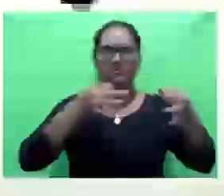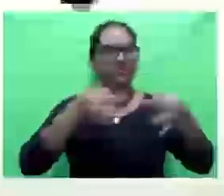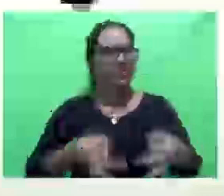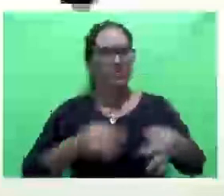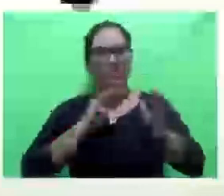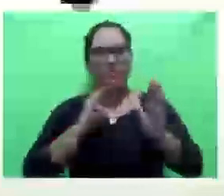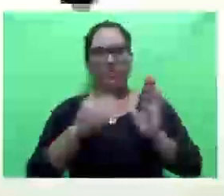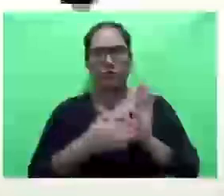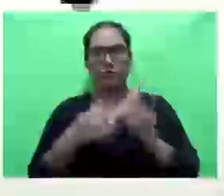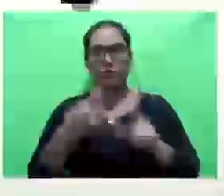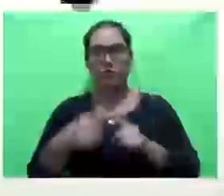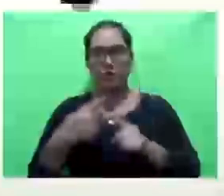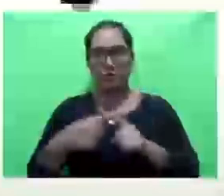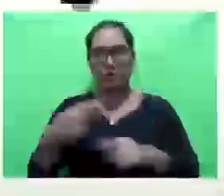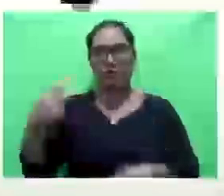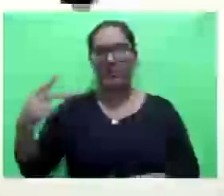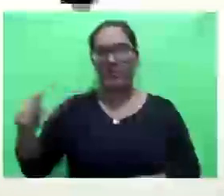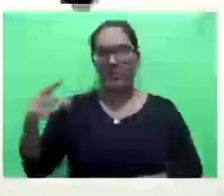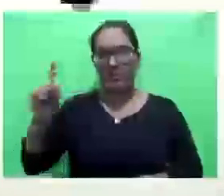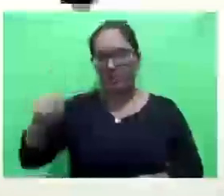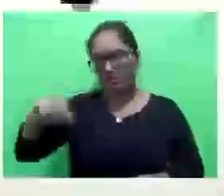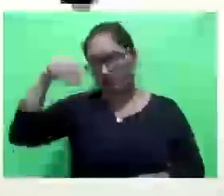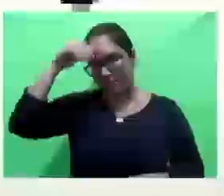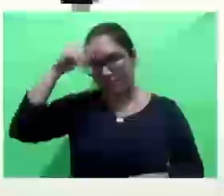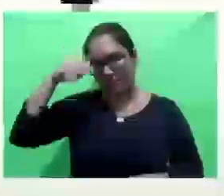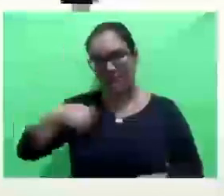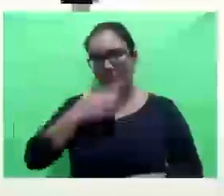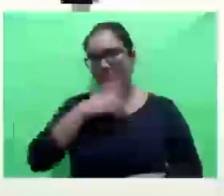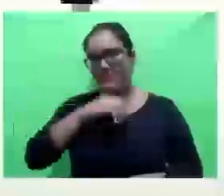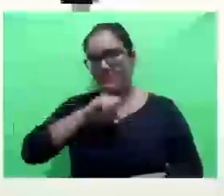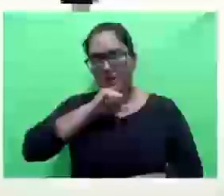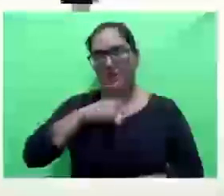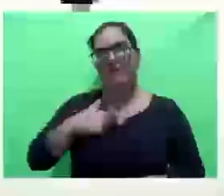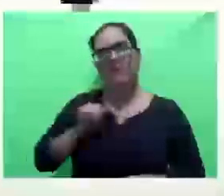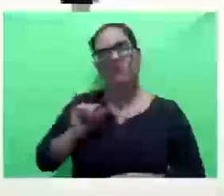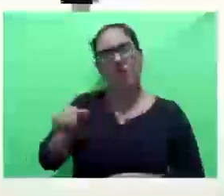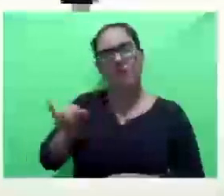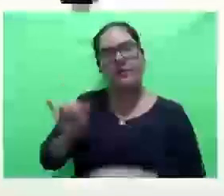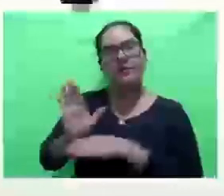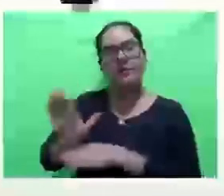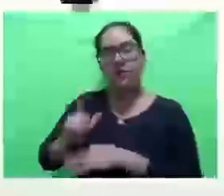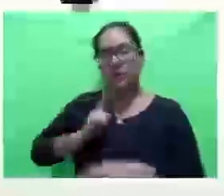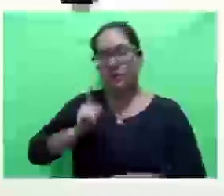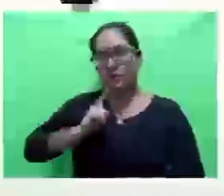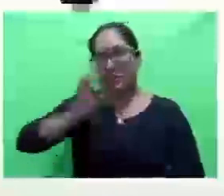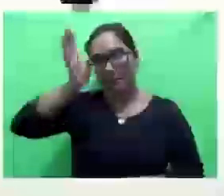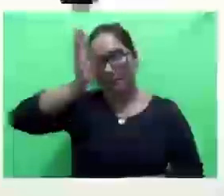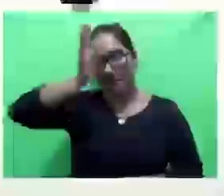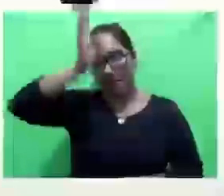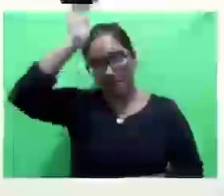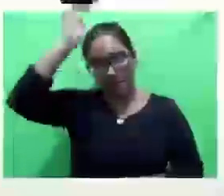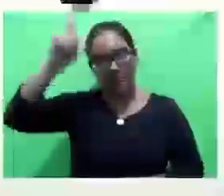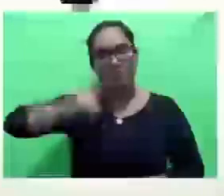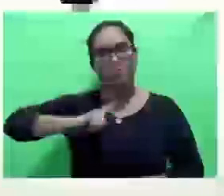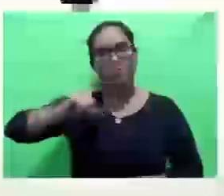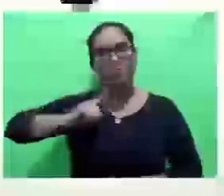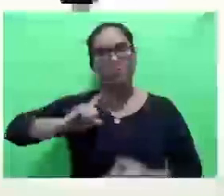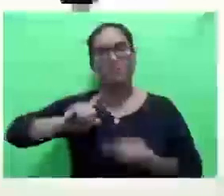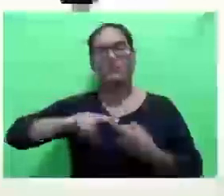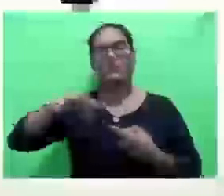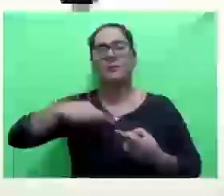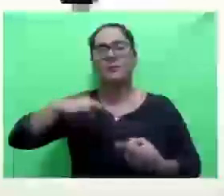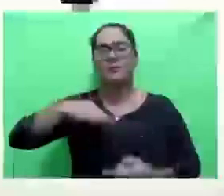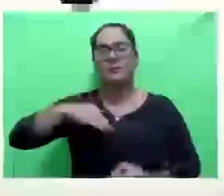porque ele é até afilhado do meu pai, e eu ajudei a dar umas informações, ele tinha bombeiro da Legacia Civil,